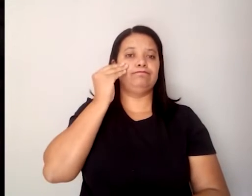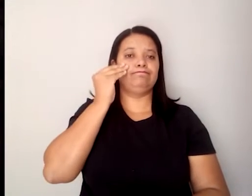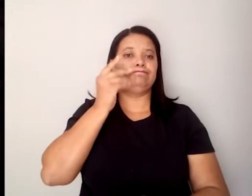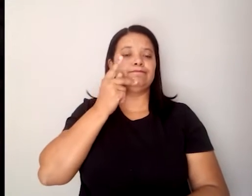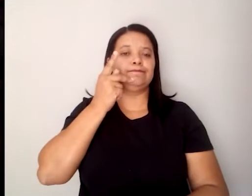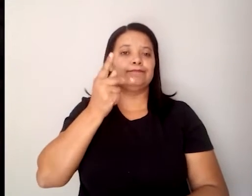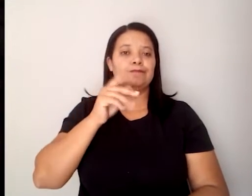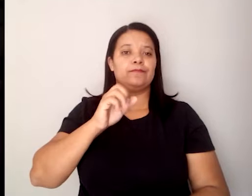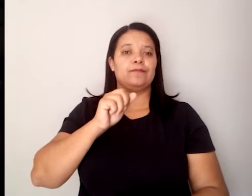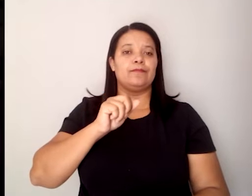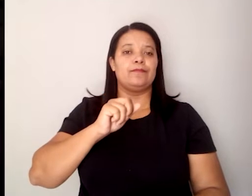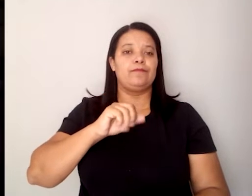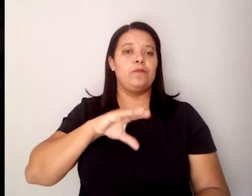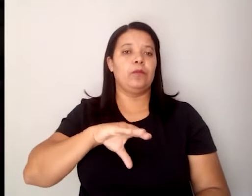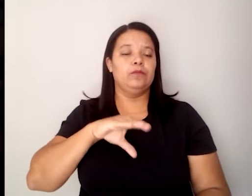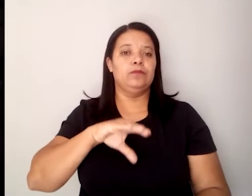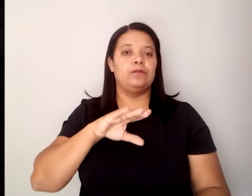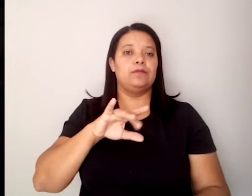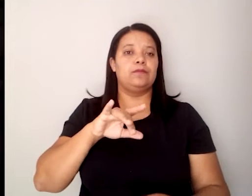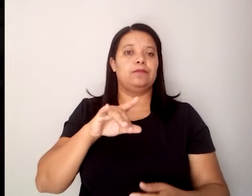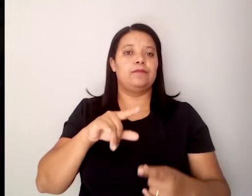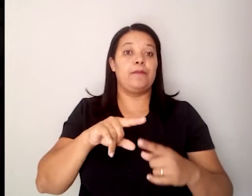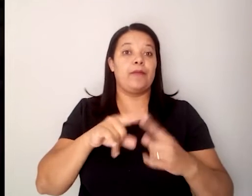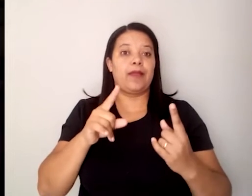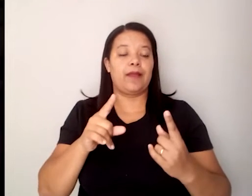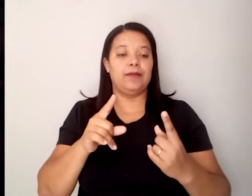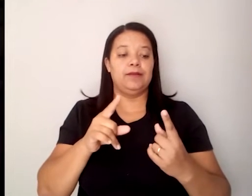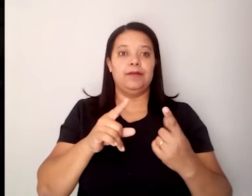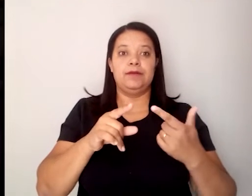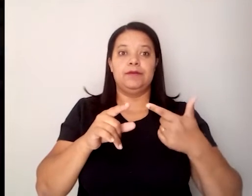eles guardam a sua língua, a sua língua